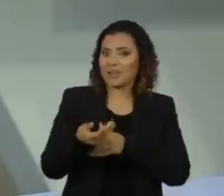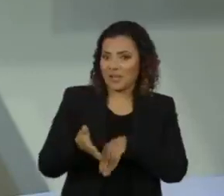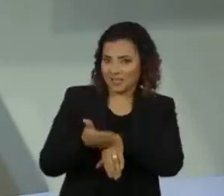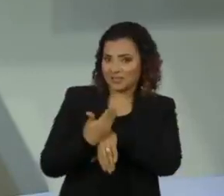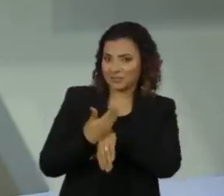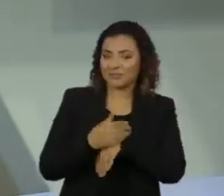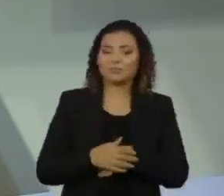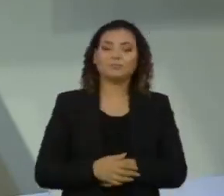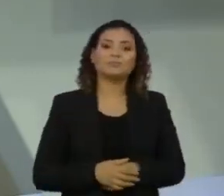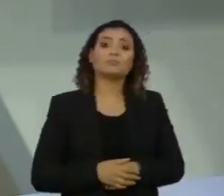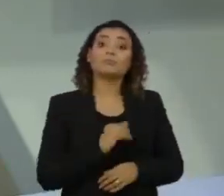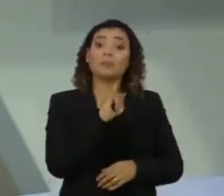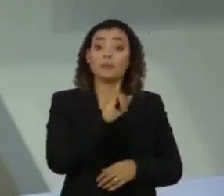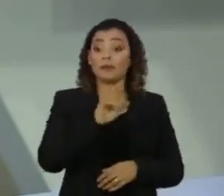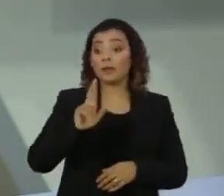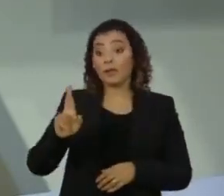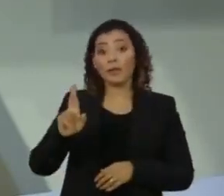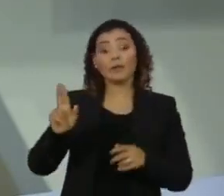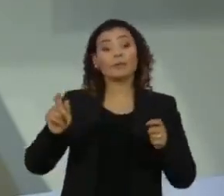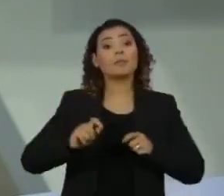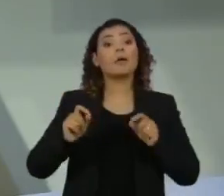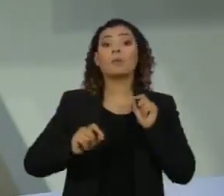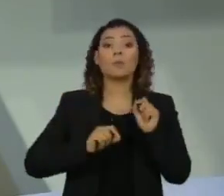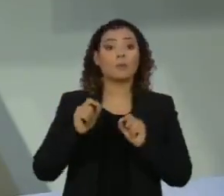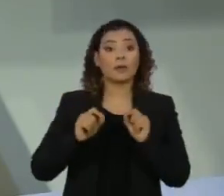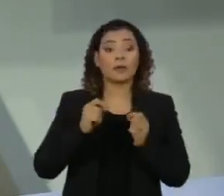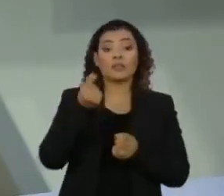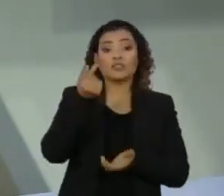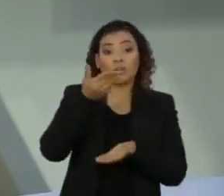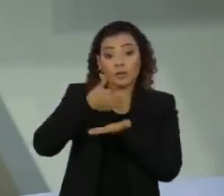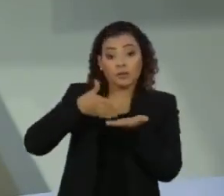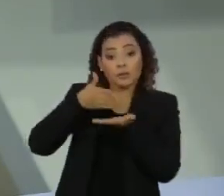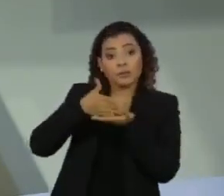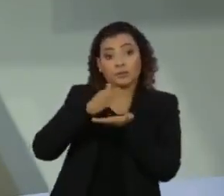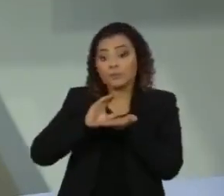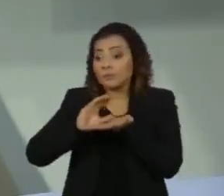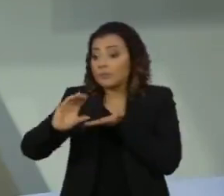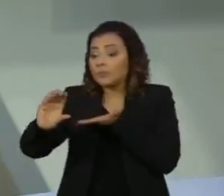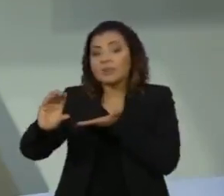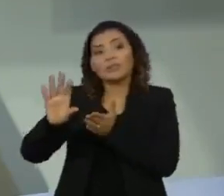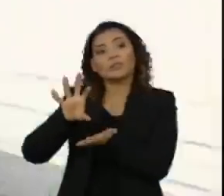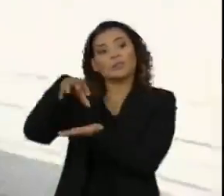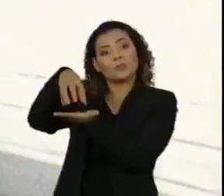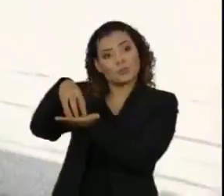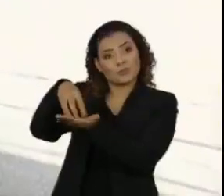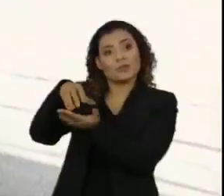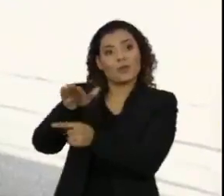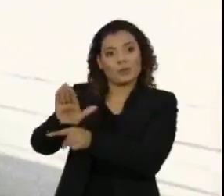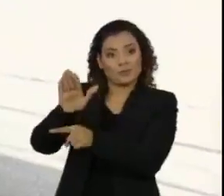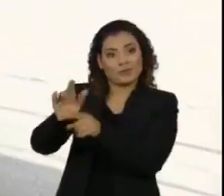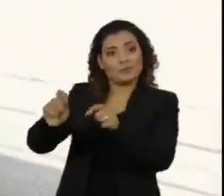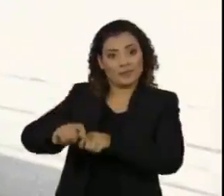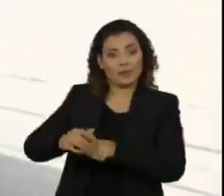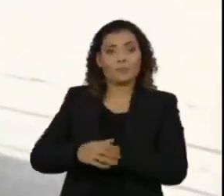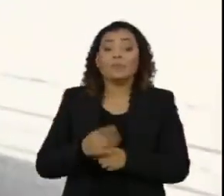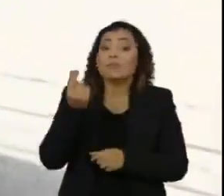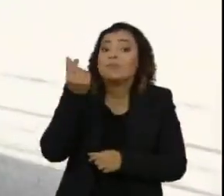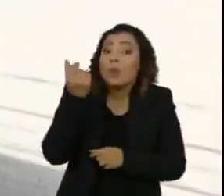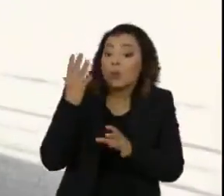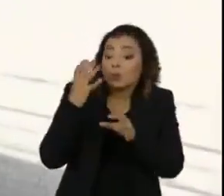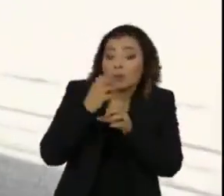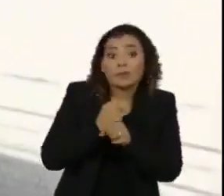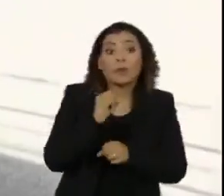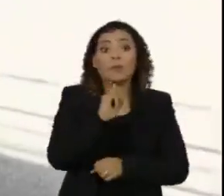Quem declara o imposto de renda tem a opção de destinar parte do valor devido a instituições sociais. Do valor total de